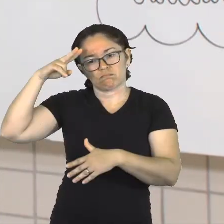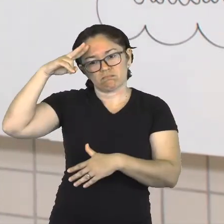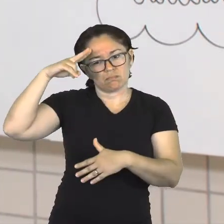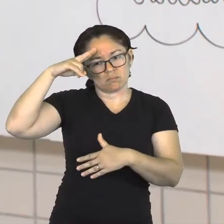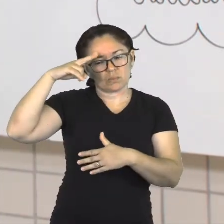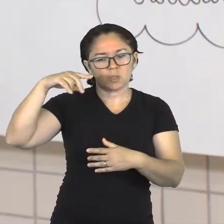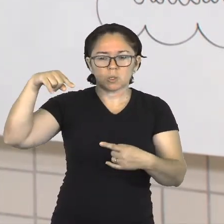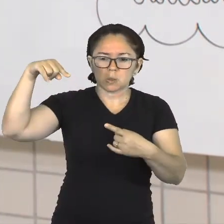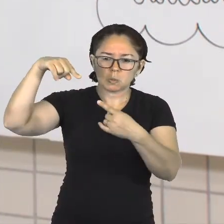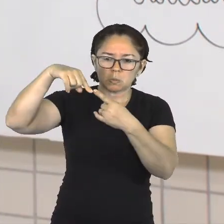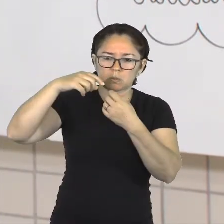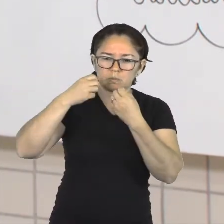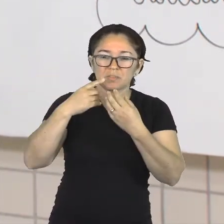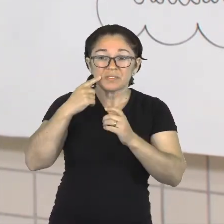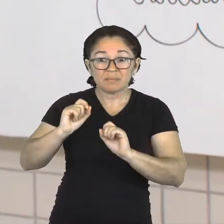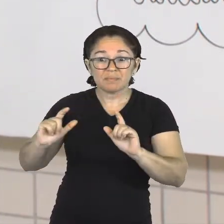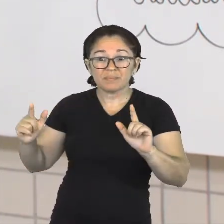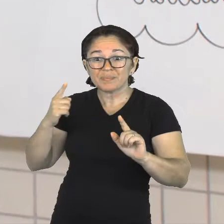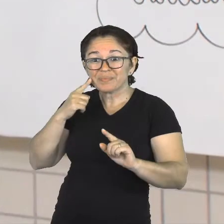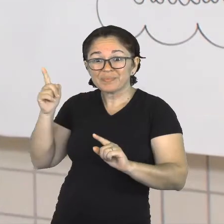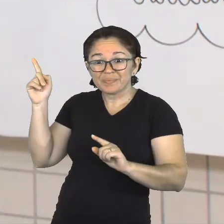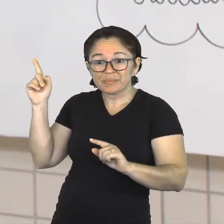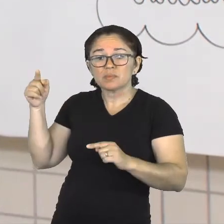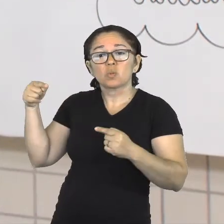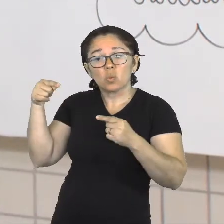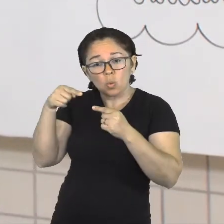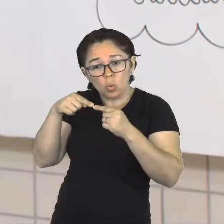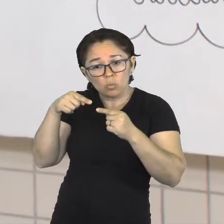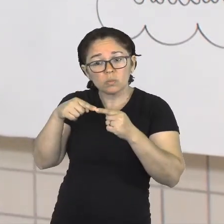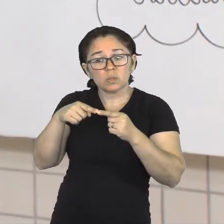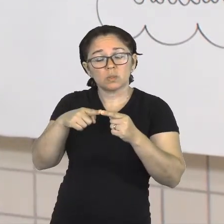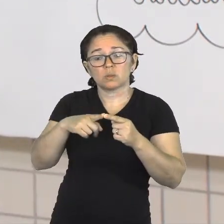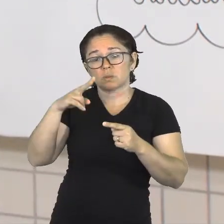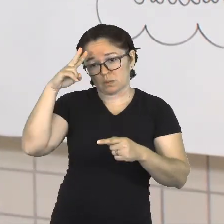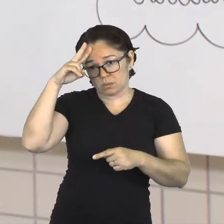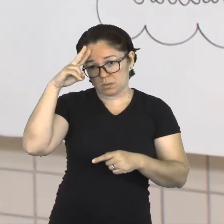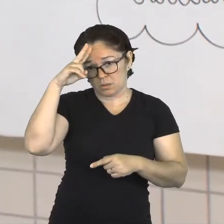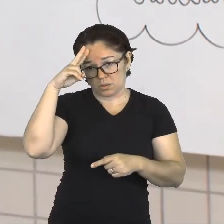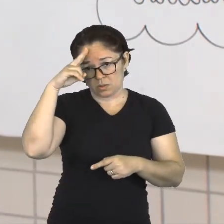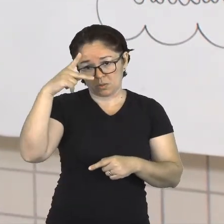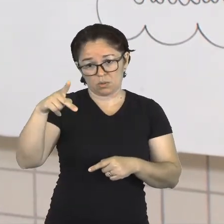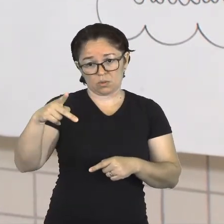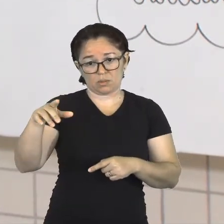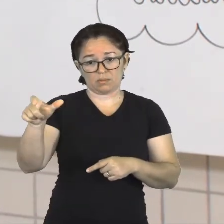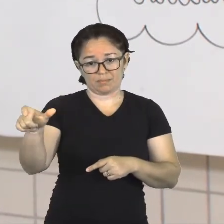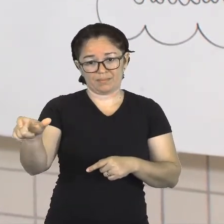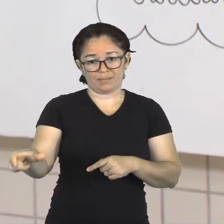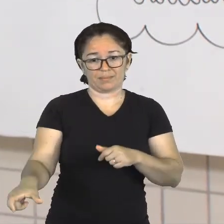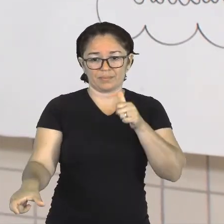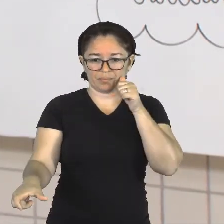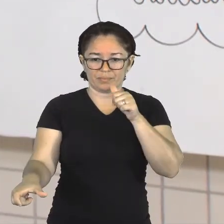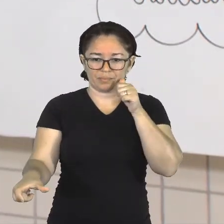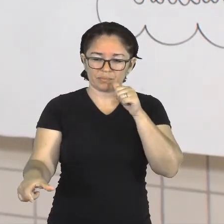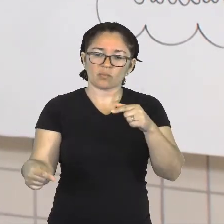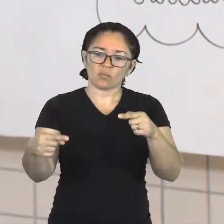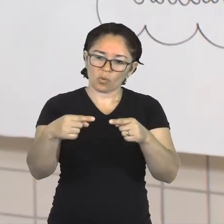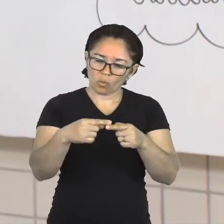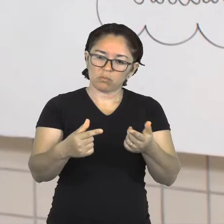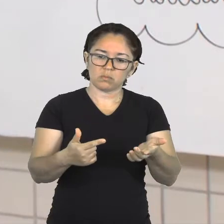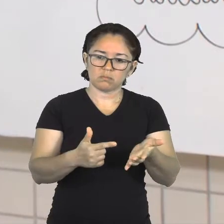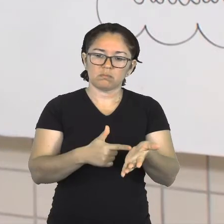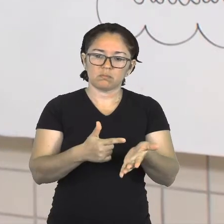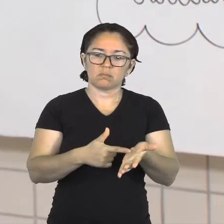bem essa ideia da contextualização e a ideia básica desse livro, que é a